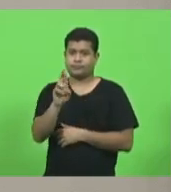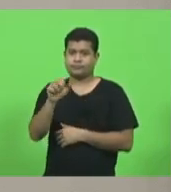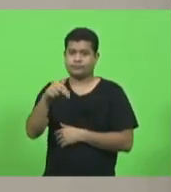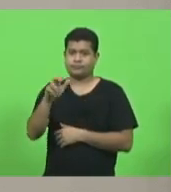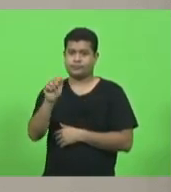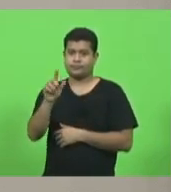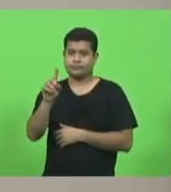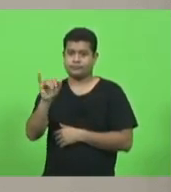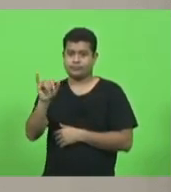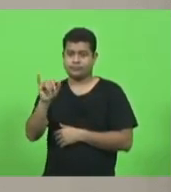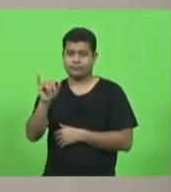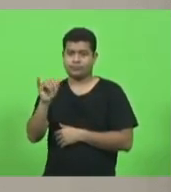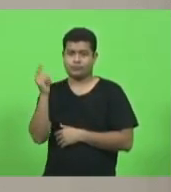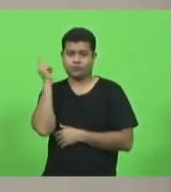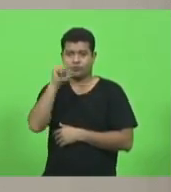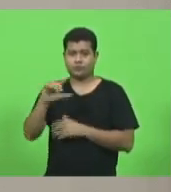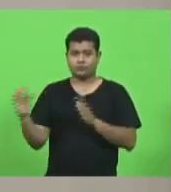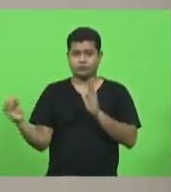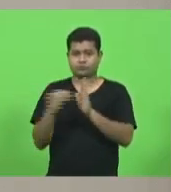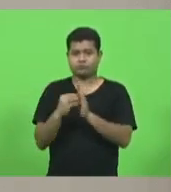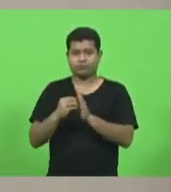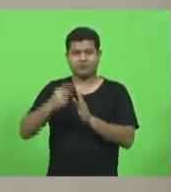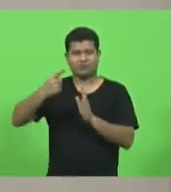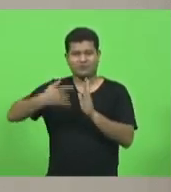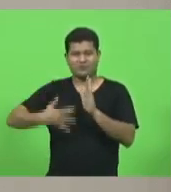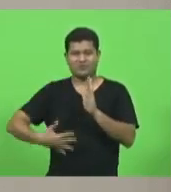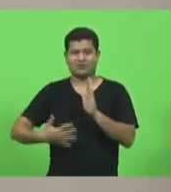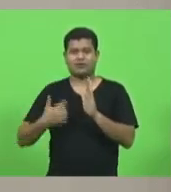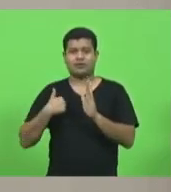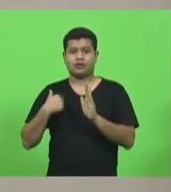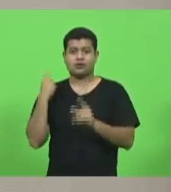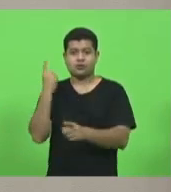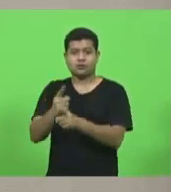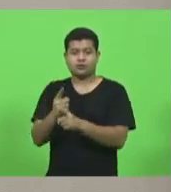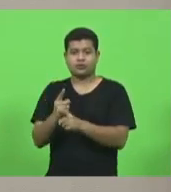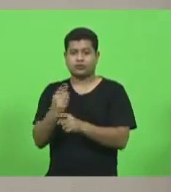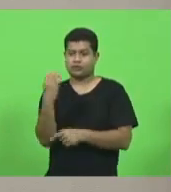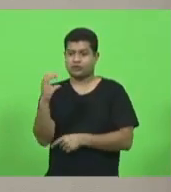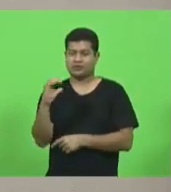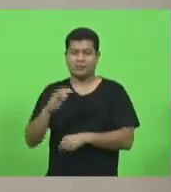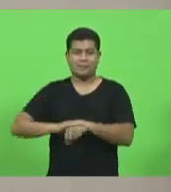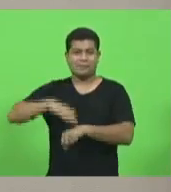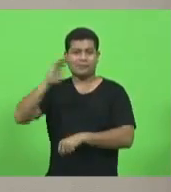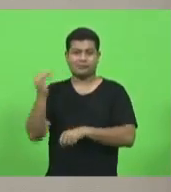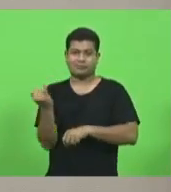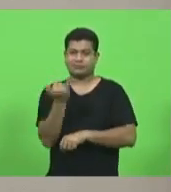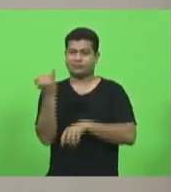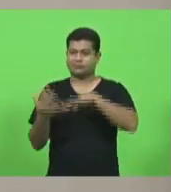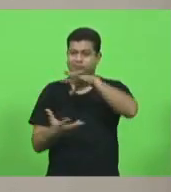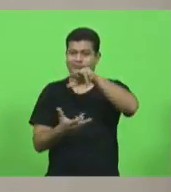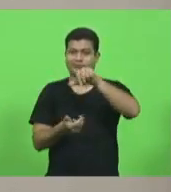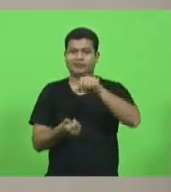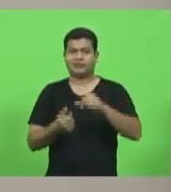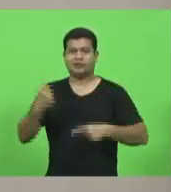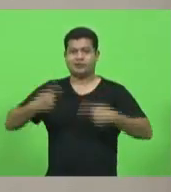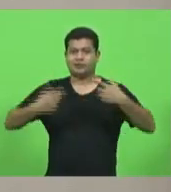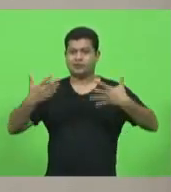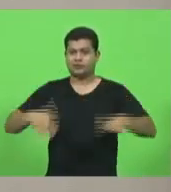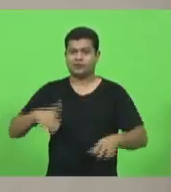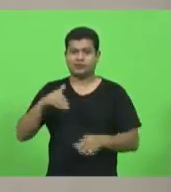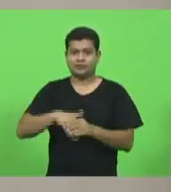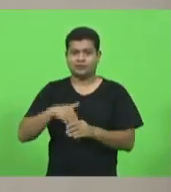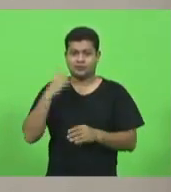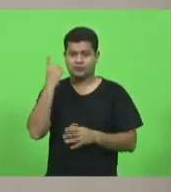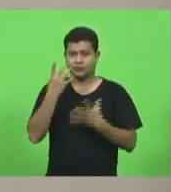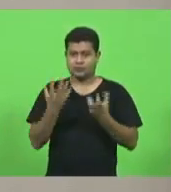por integrar o ranking que identificou os cientistas mais influentes no mundo. em discussão. Não havendo quem queira discutir, é em votação.